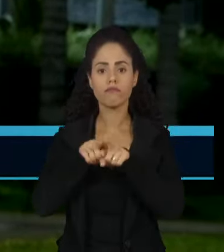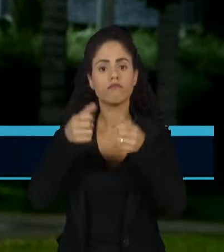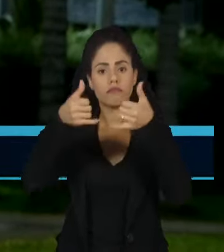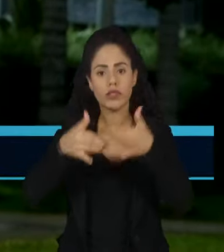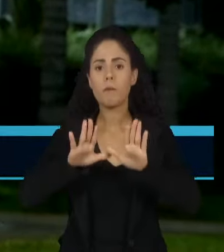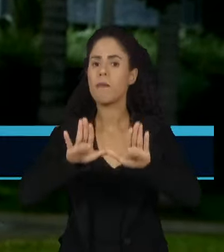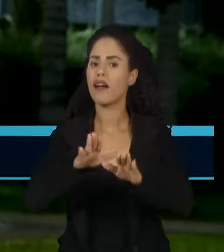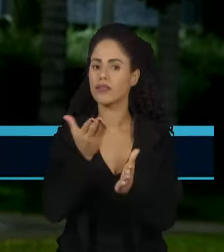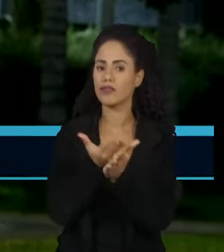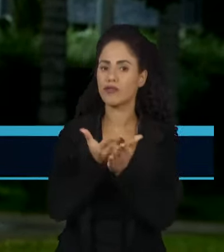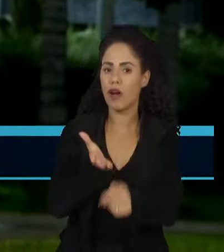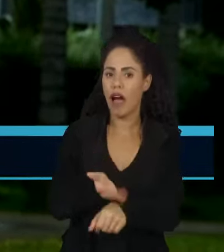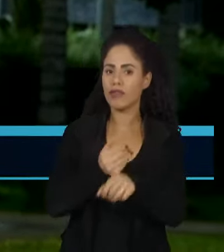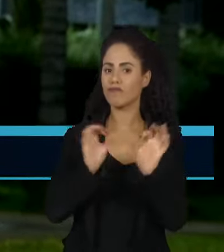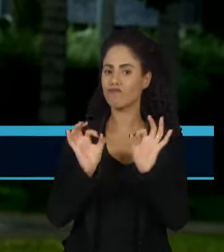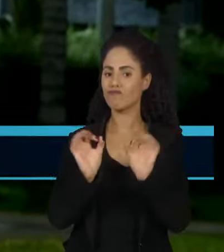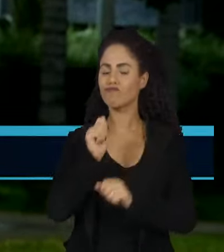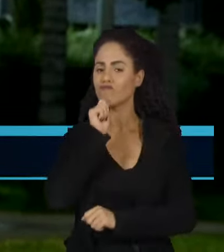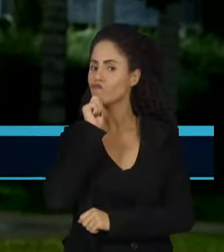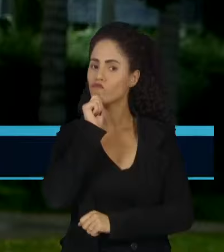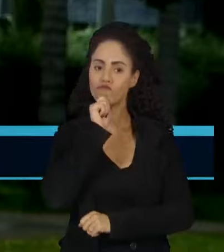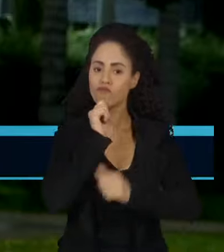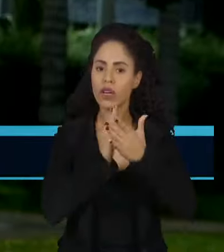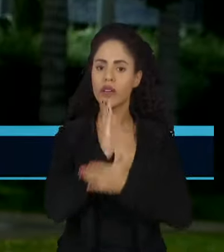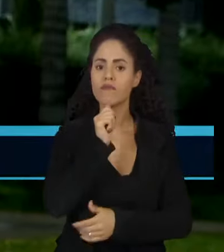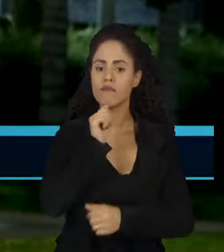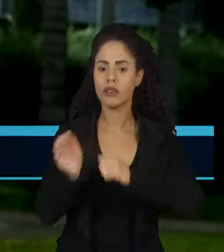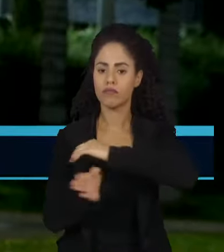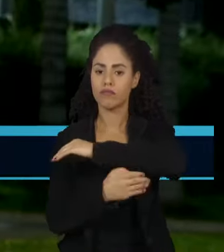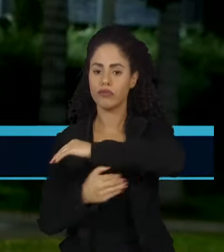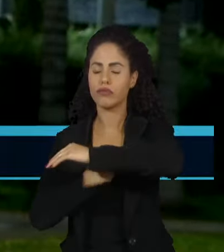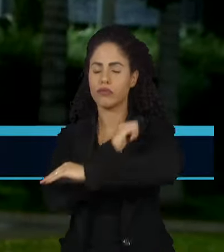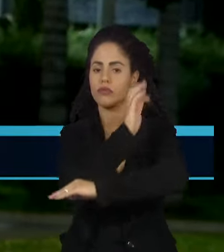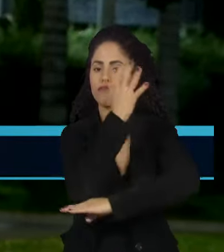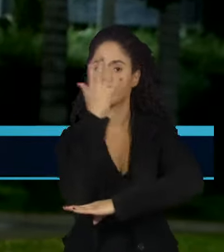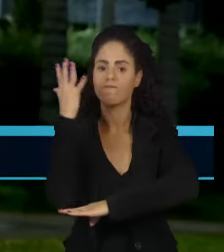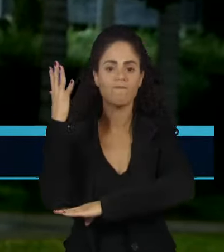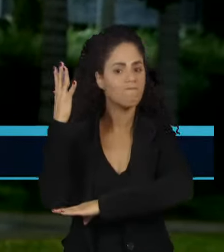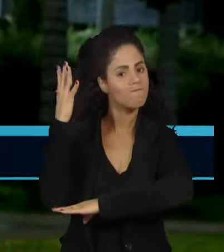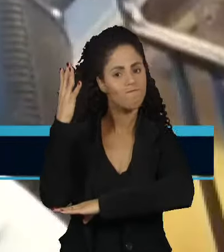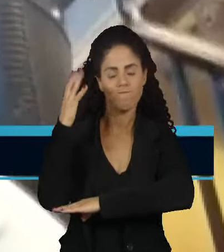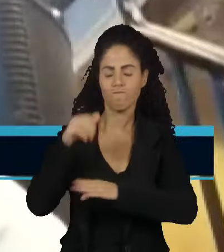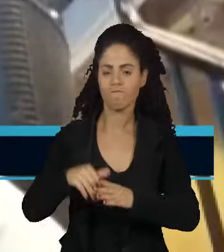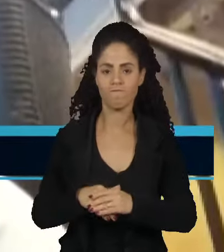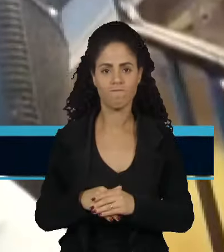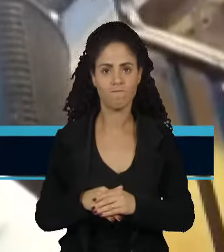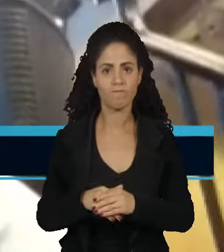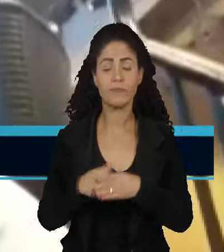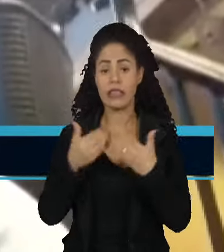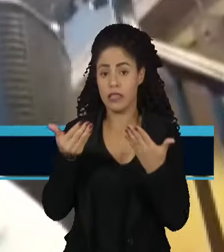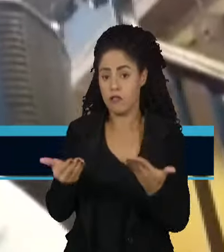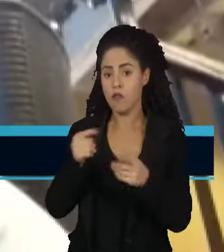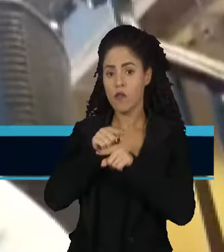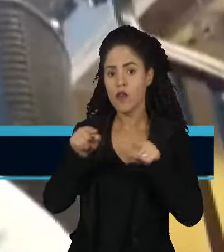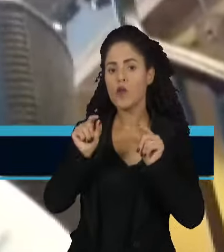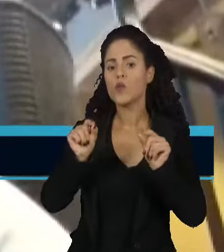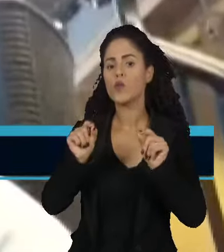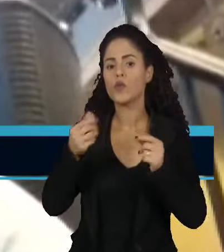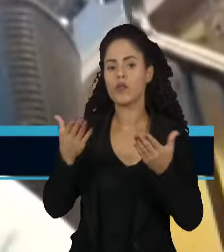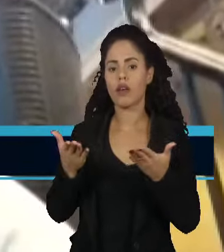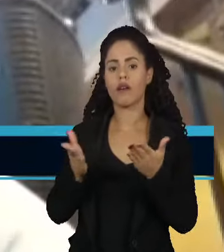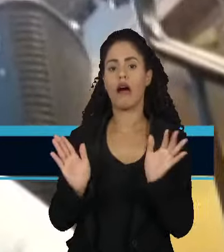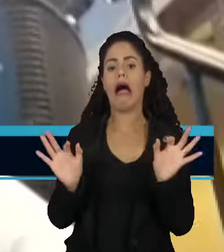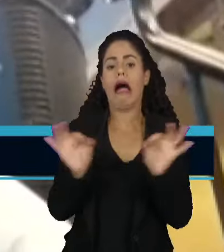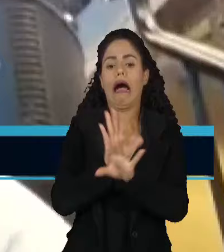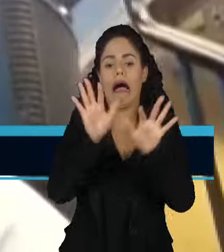a lição de casa. O Plano Nacional para a Biodiversidade não foi aprovado a tempo. Não é, vamos dizer assim, o fim do